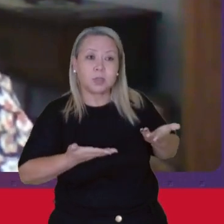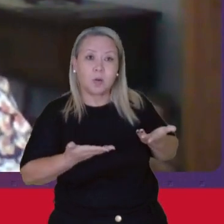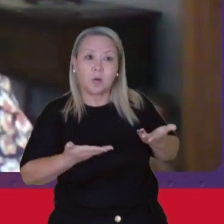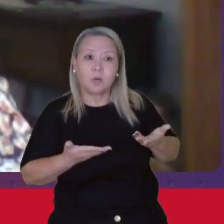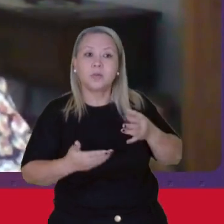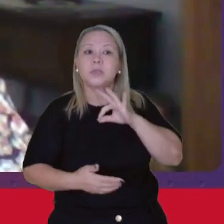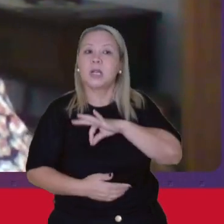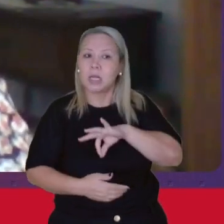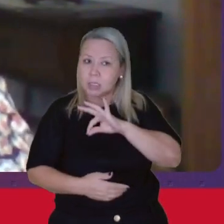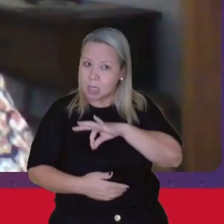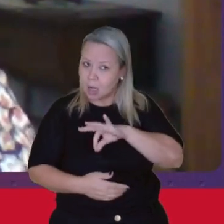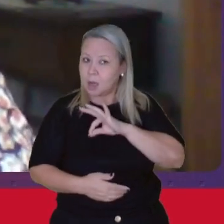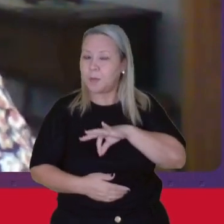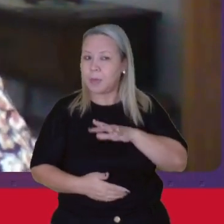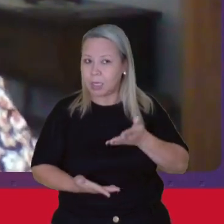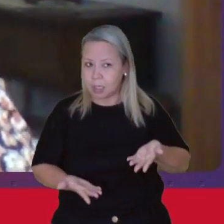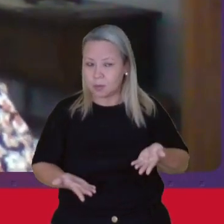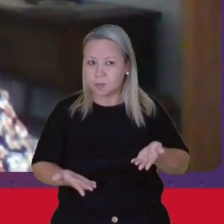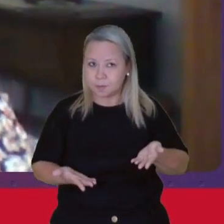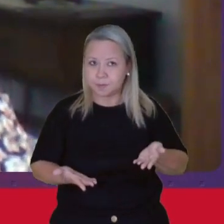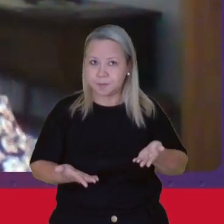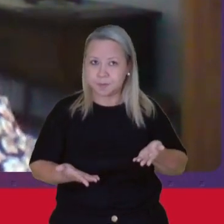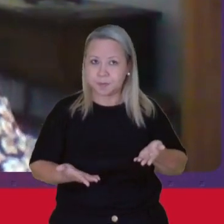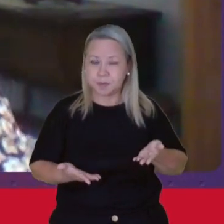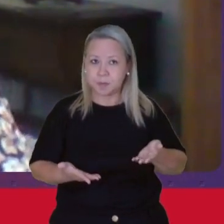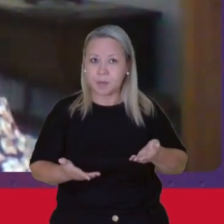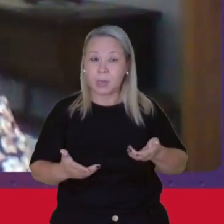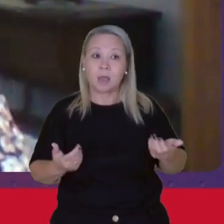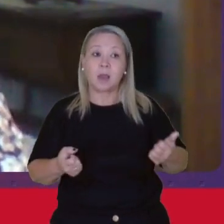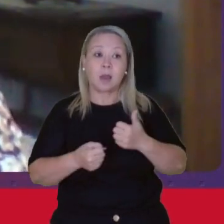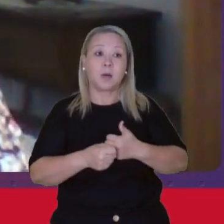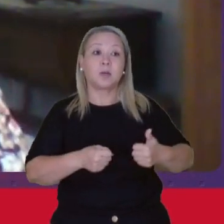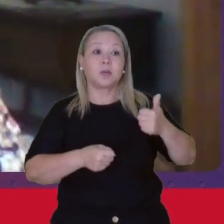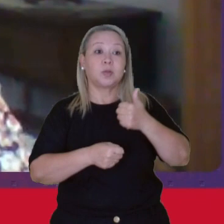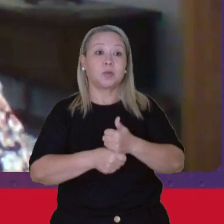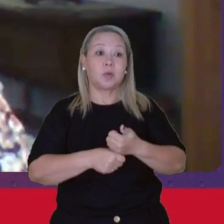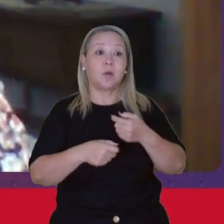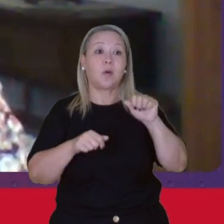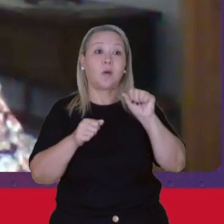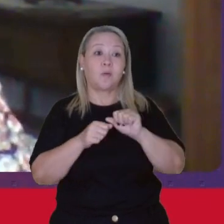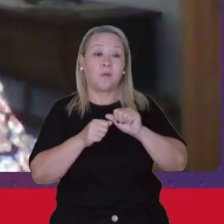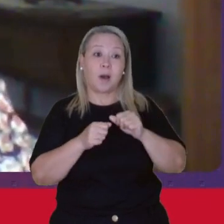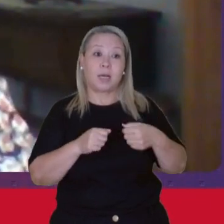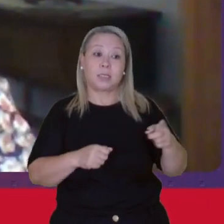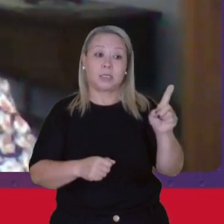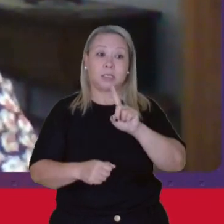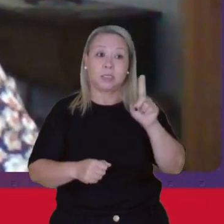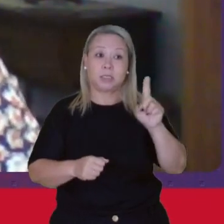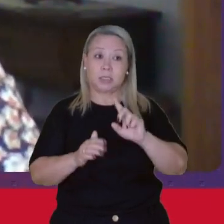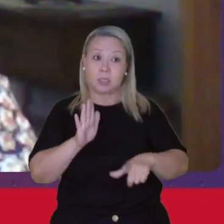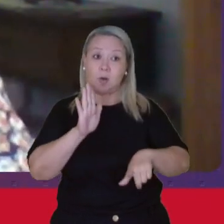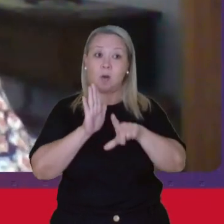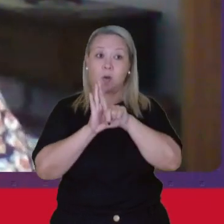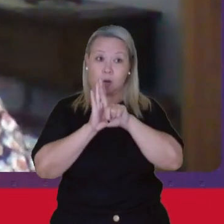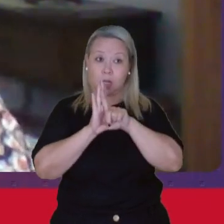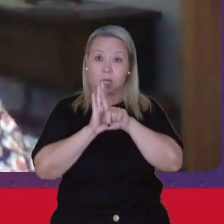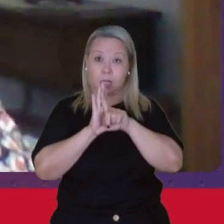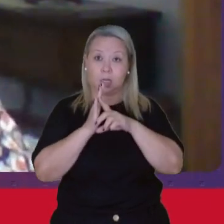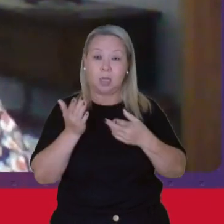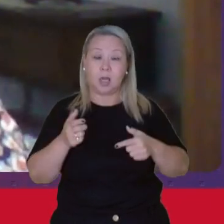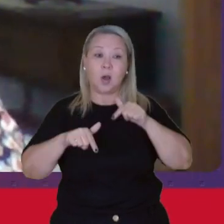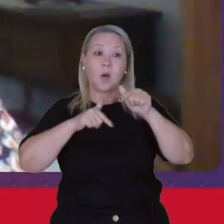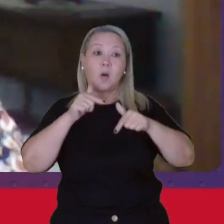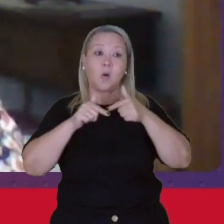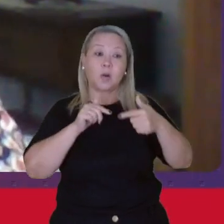assalariamento Mas o que os empregadores cometem, na verdade, é uma ilegalidade O trabalho por